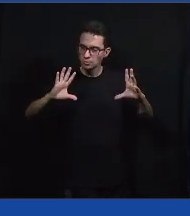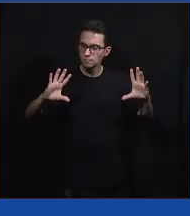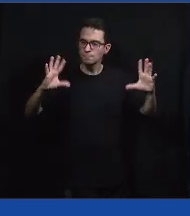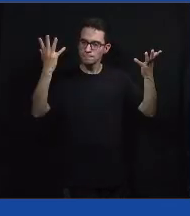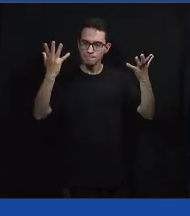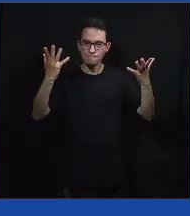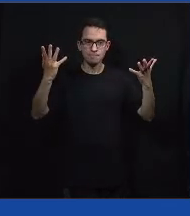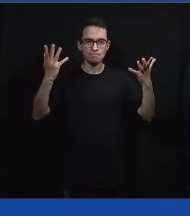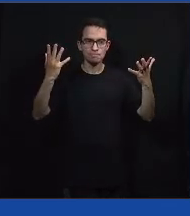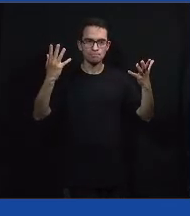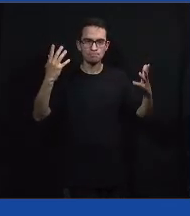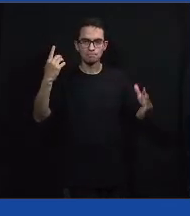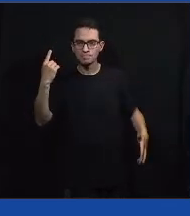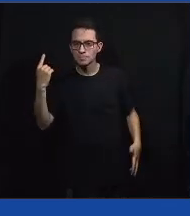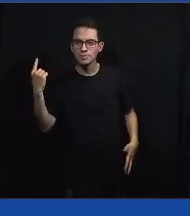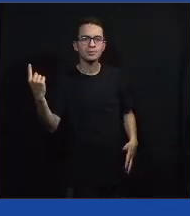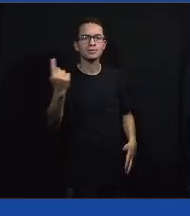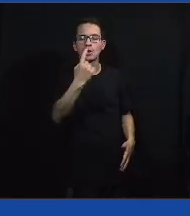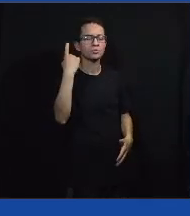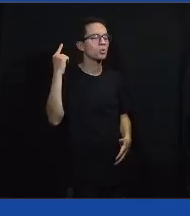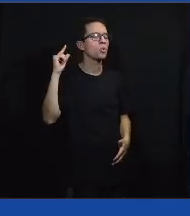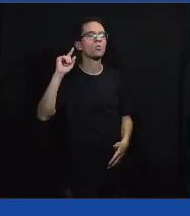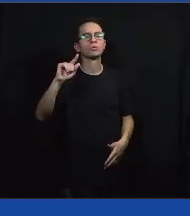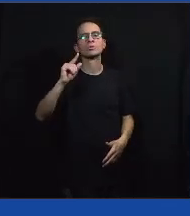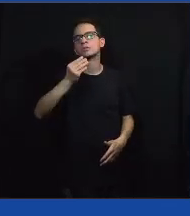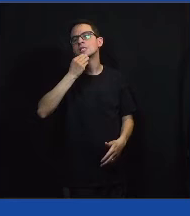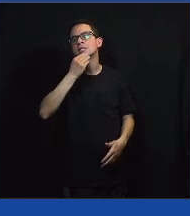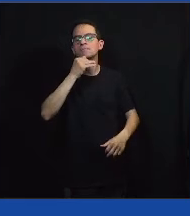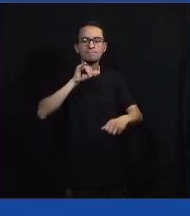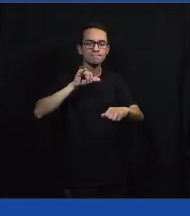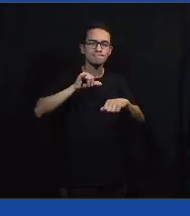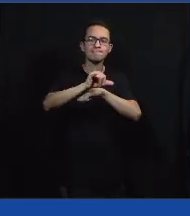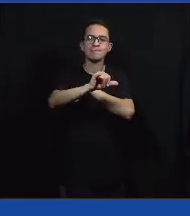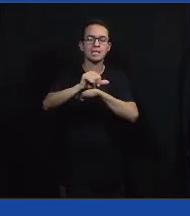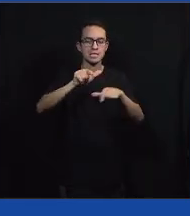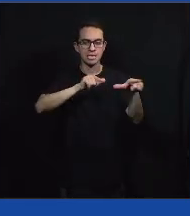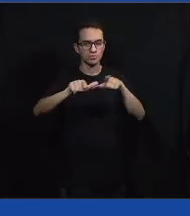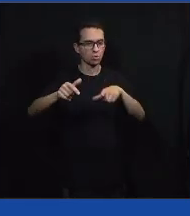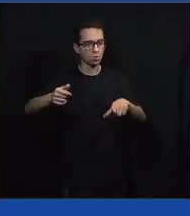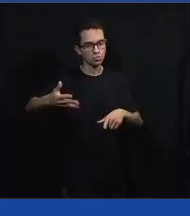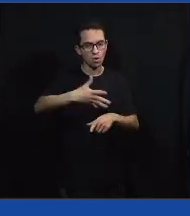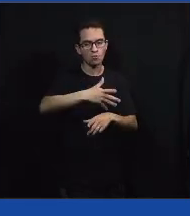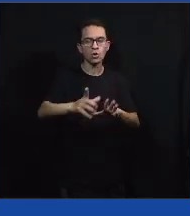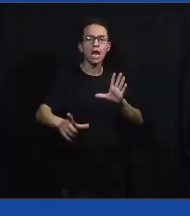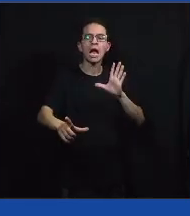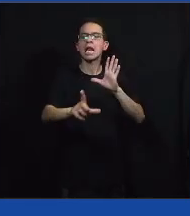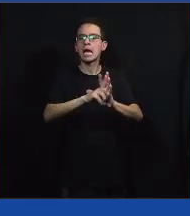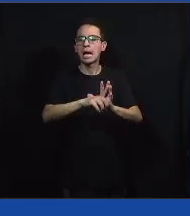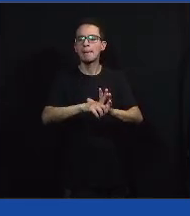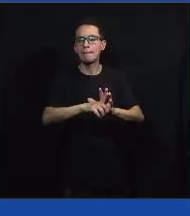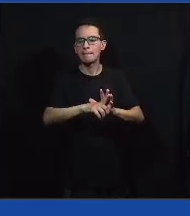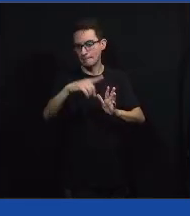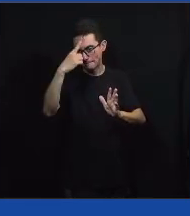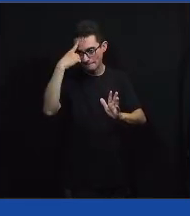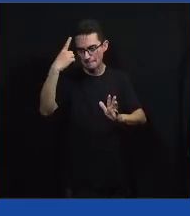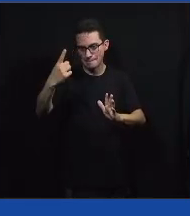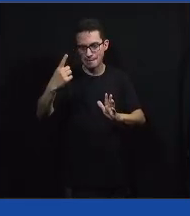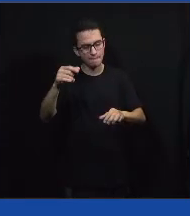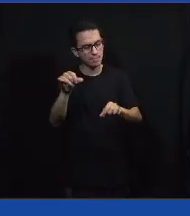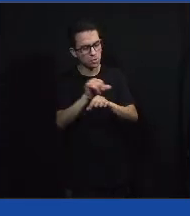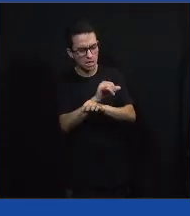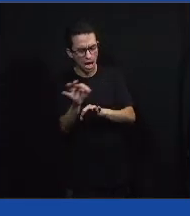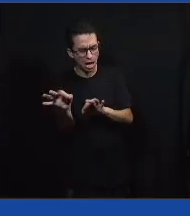A gente vai, primeiro, tentar bolar um novo serviço, bolar uma lei, bolar uma taxa, um projeto, alguma